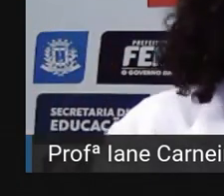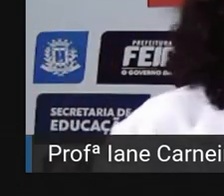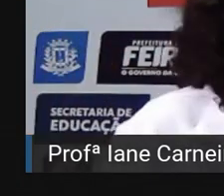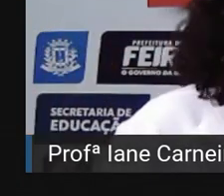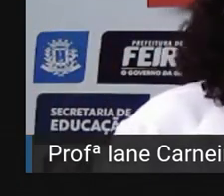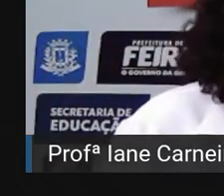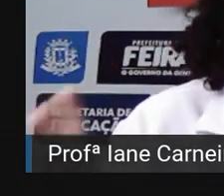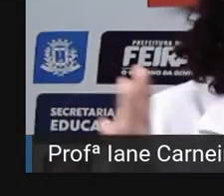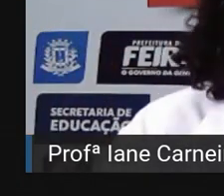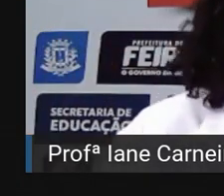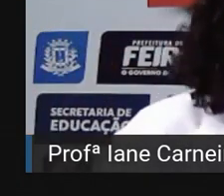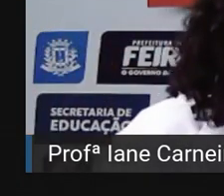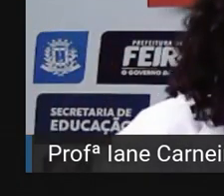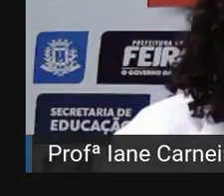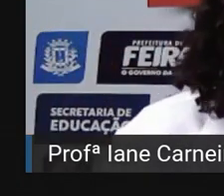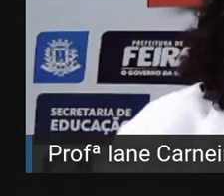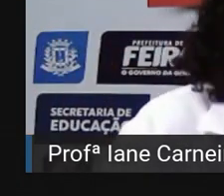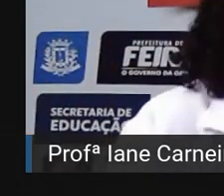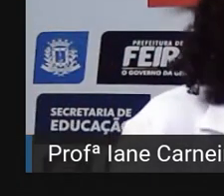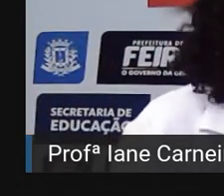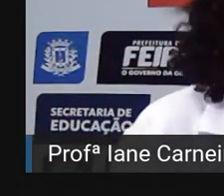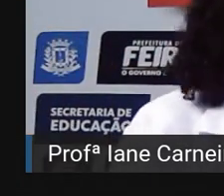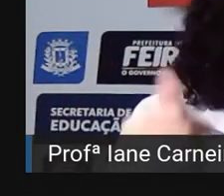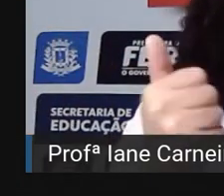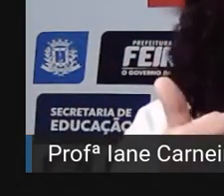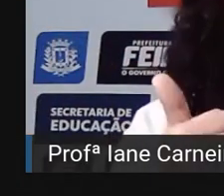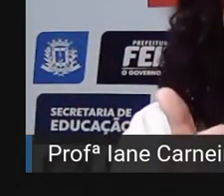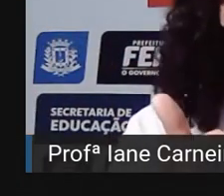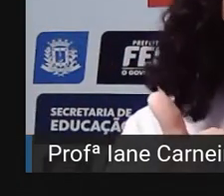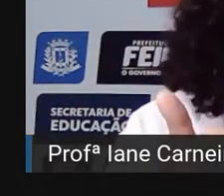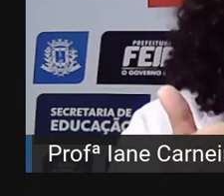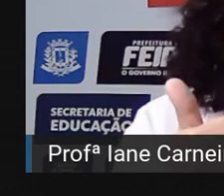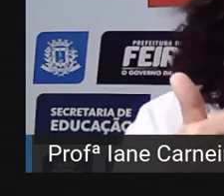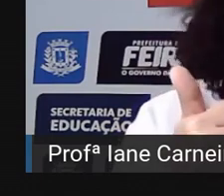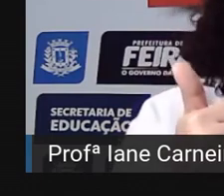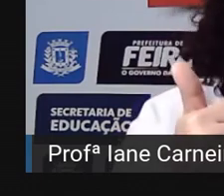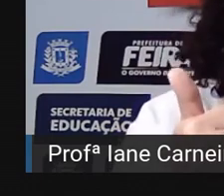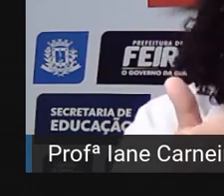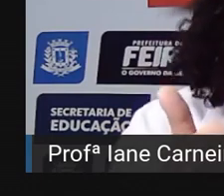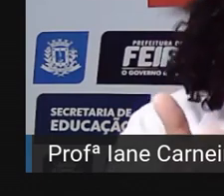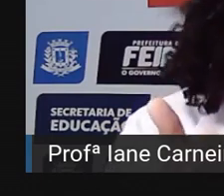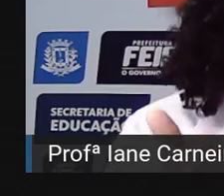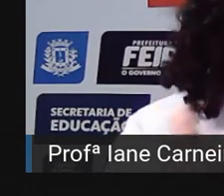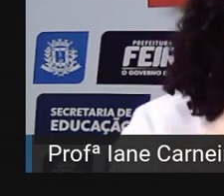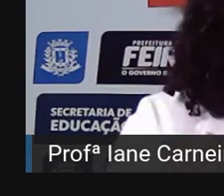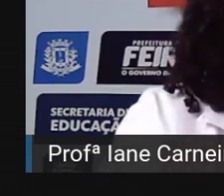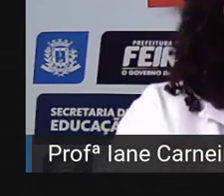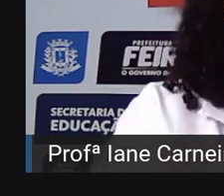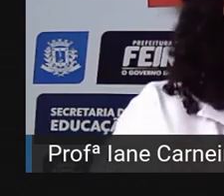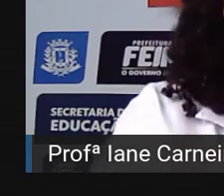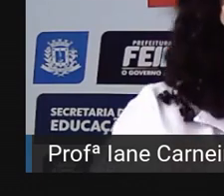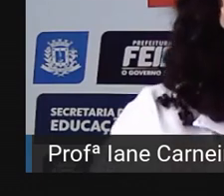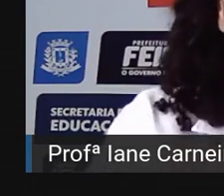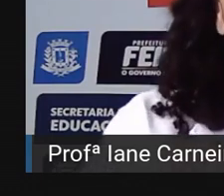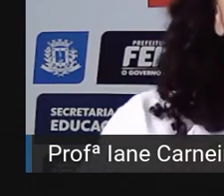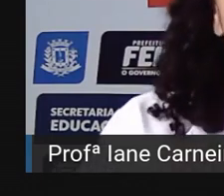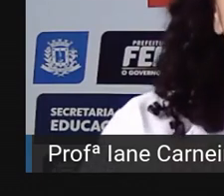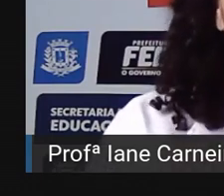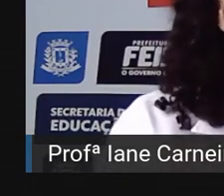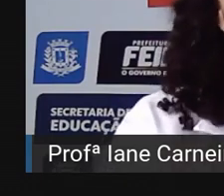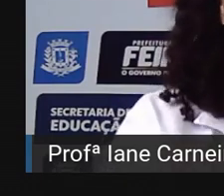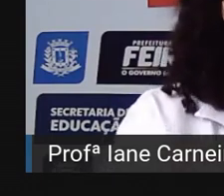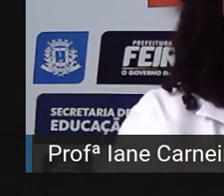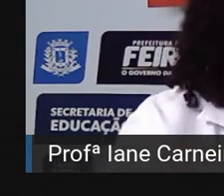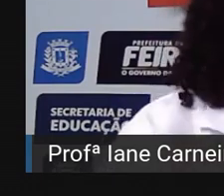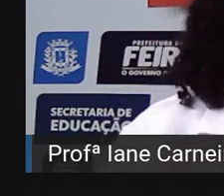Todo mundo merece respeito, tá bom? Então, é isso. A gente se vê na próxima aula. Um beijão e até mais.